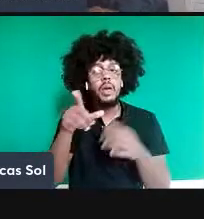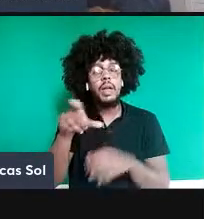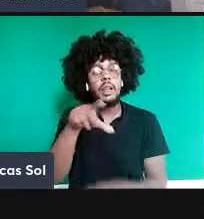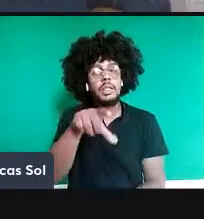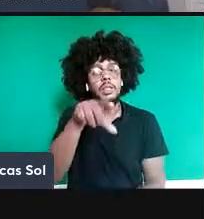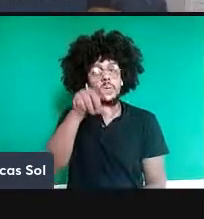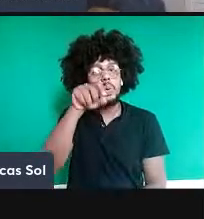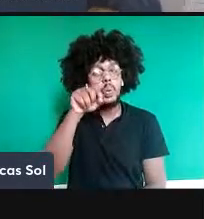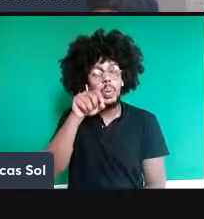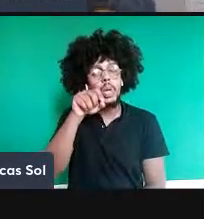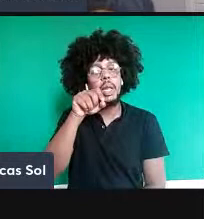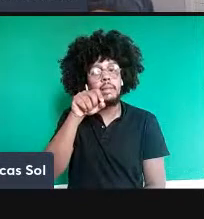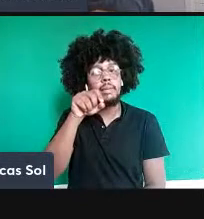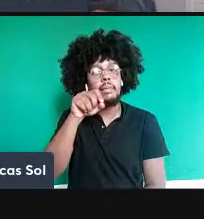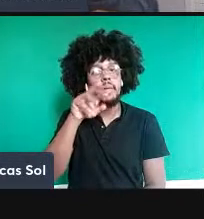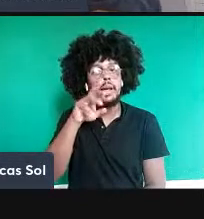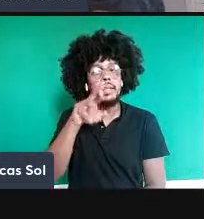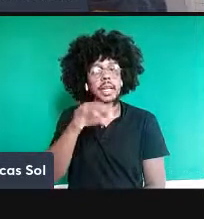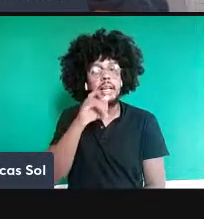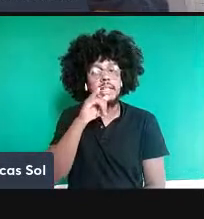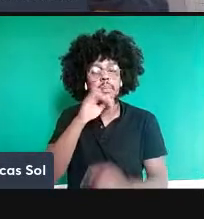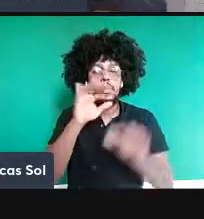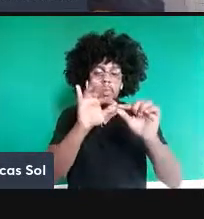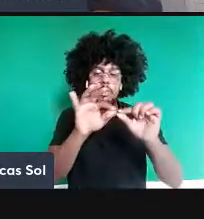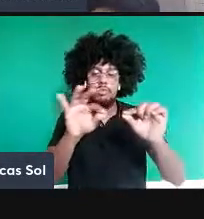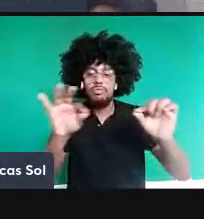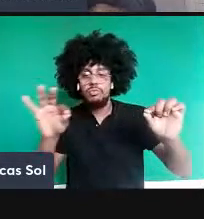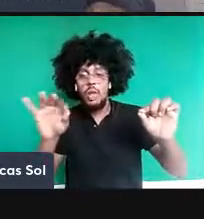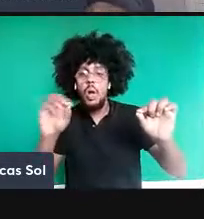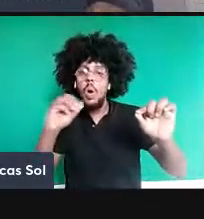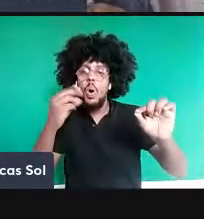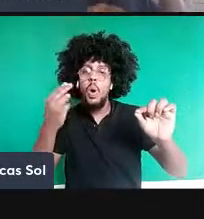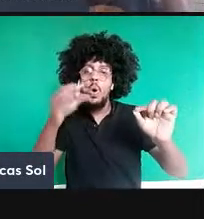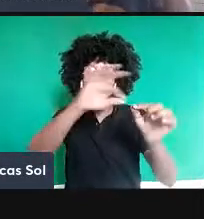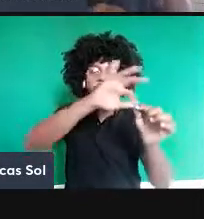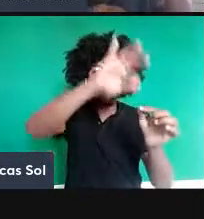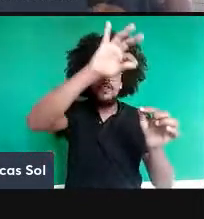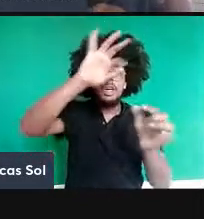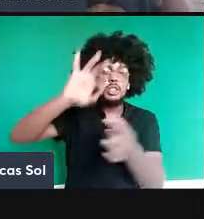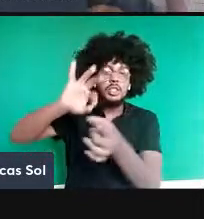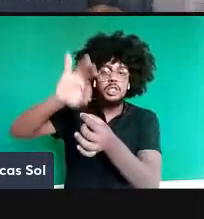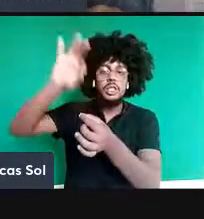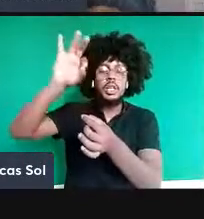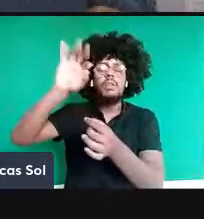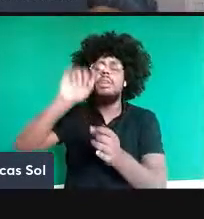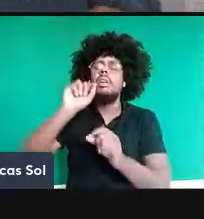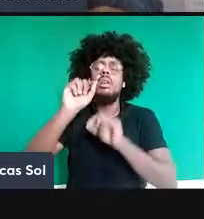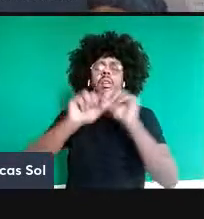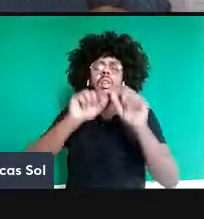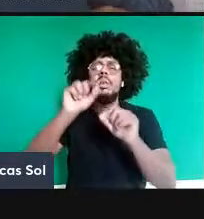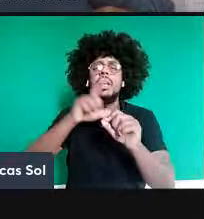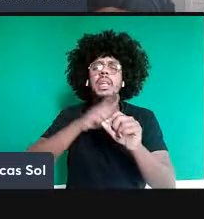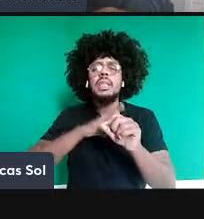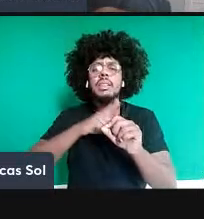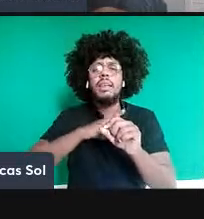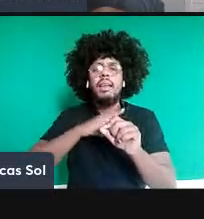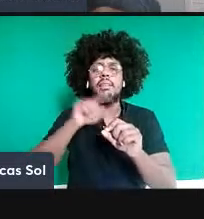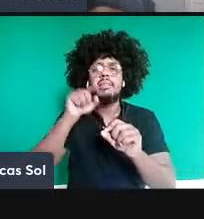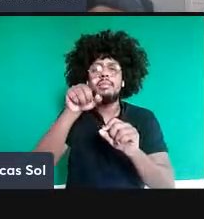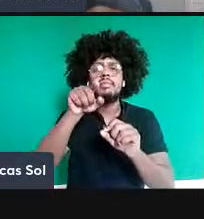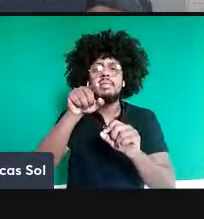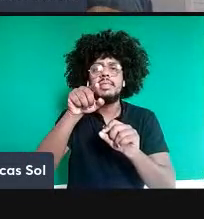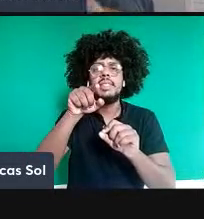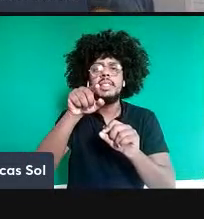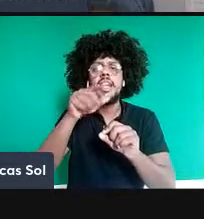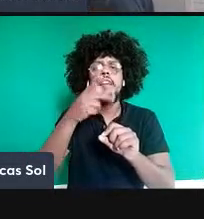direção horizontal ou o spin ao longo da direção vertical. Ok? E o que está implícito aqui quando a gente fala do teorema de